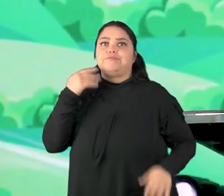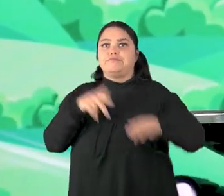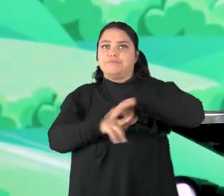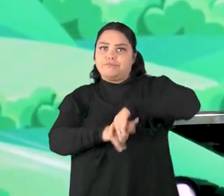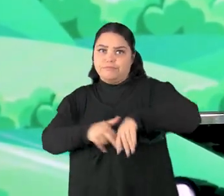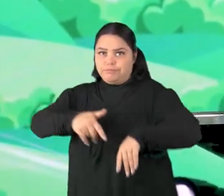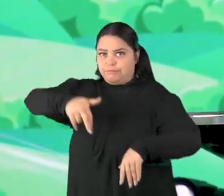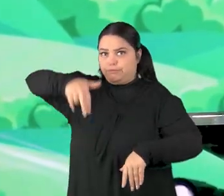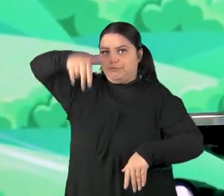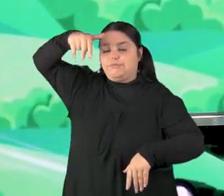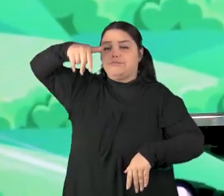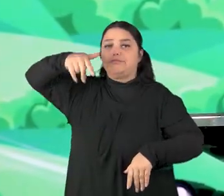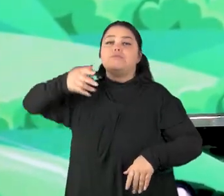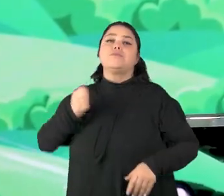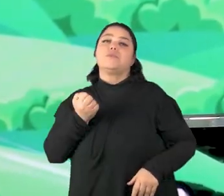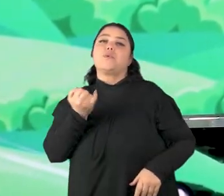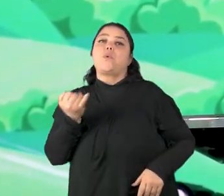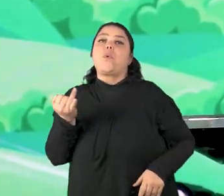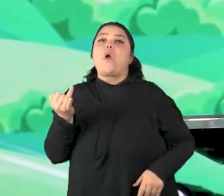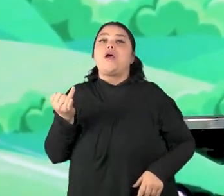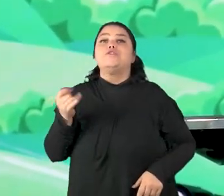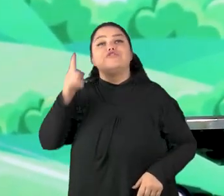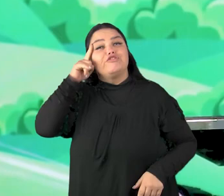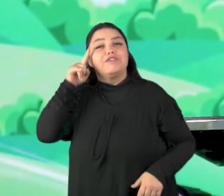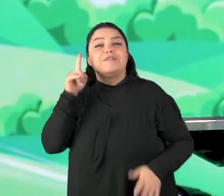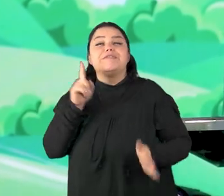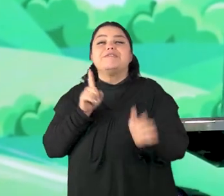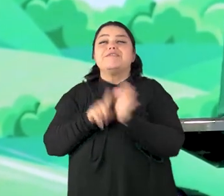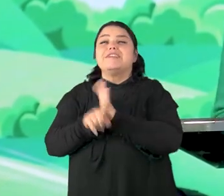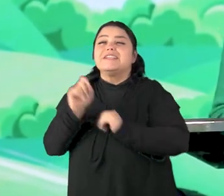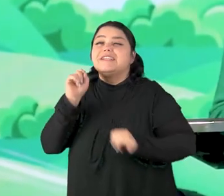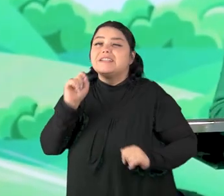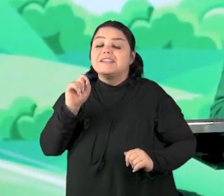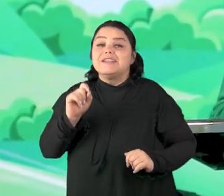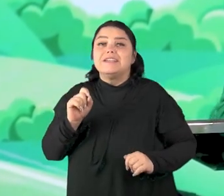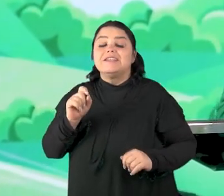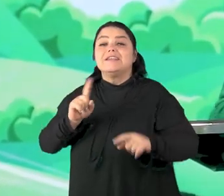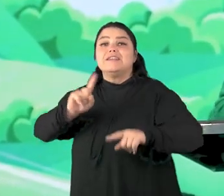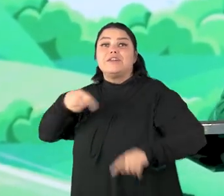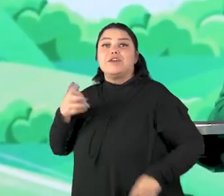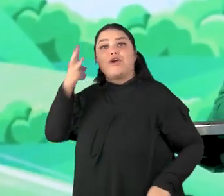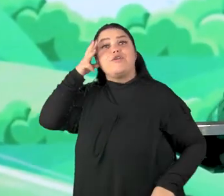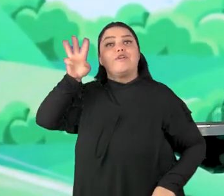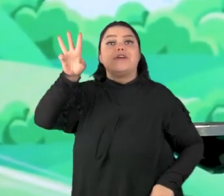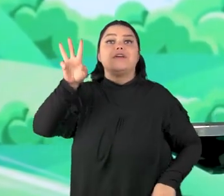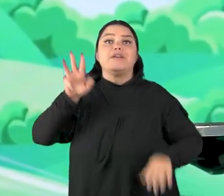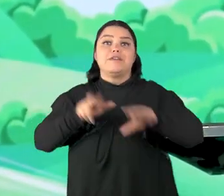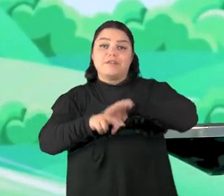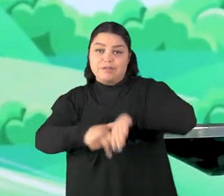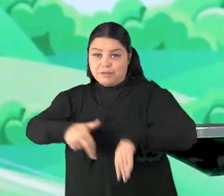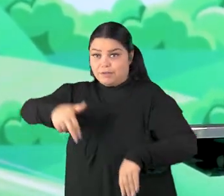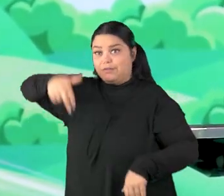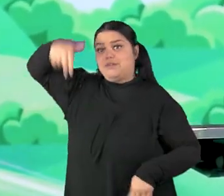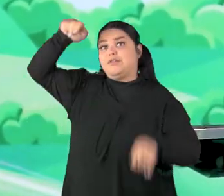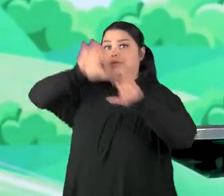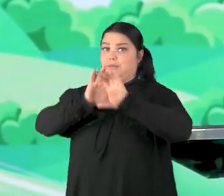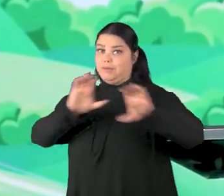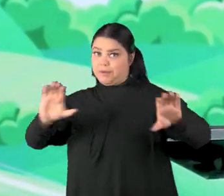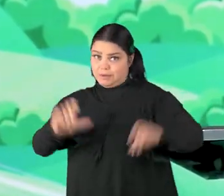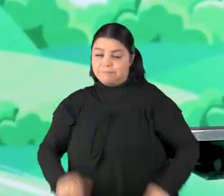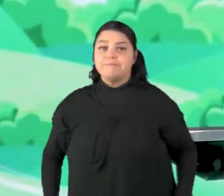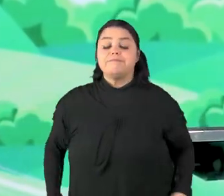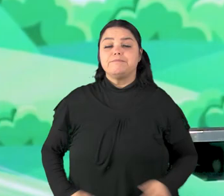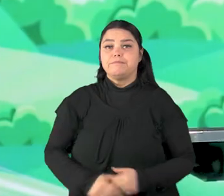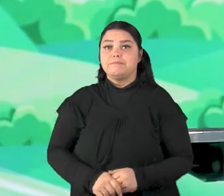ressuscitaria depois de quantos dias mesmo? Depois de três dias o Senhor iria ressuscitar.